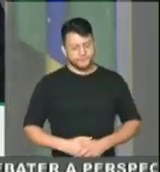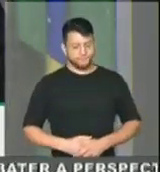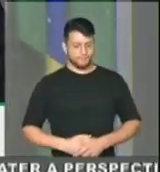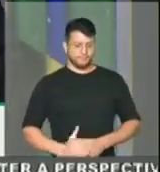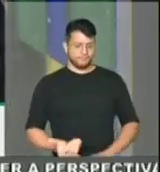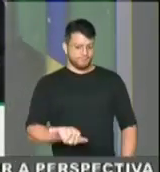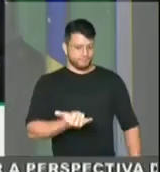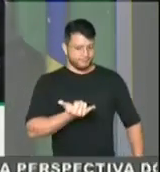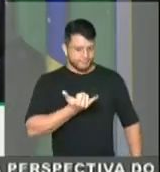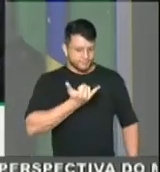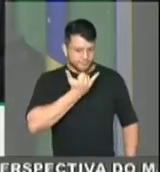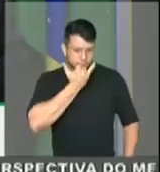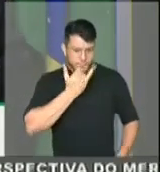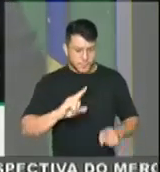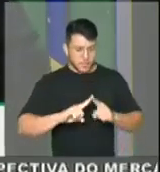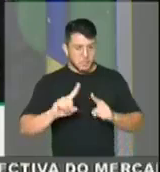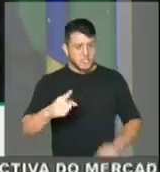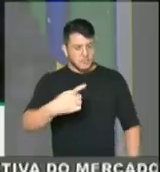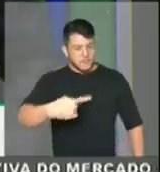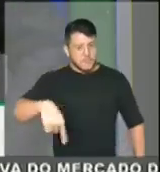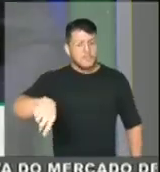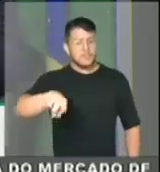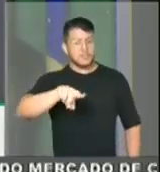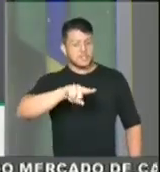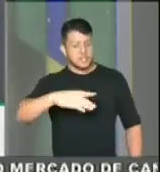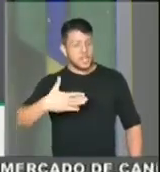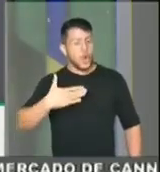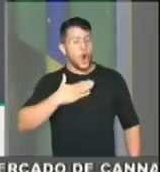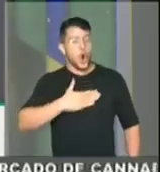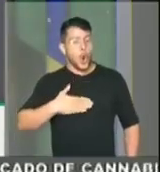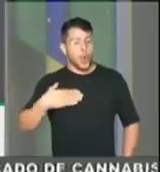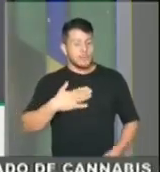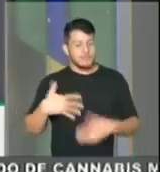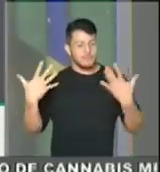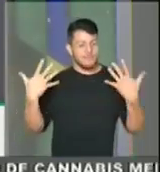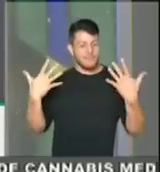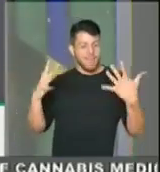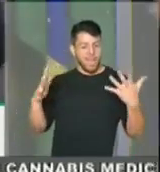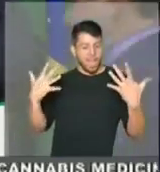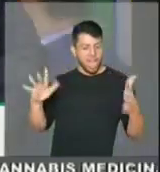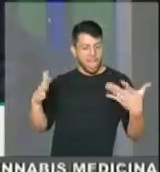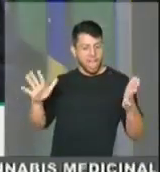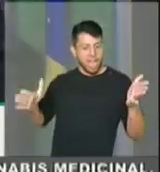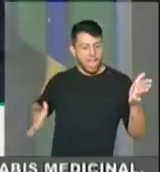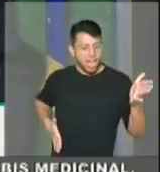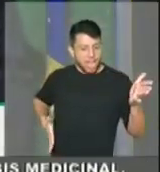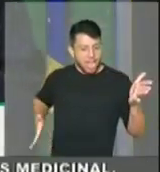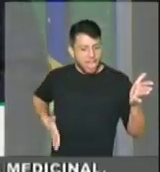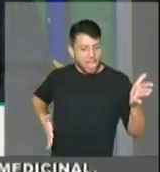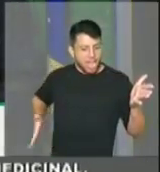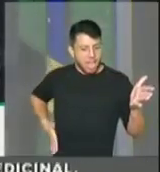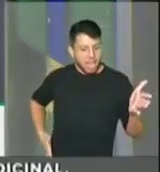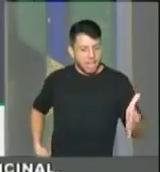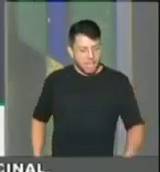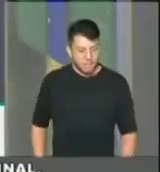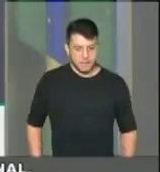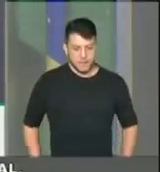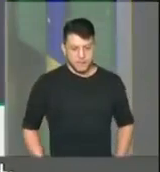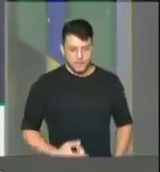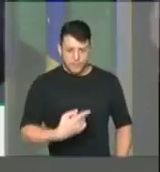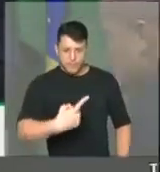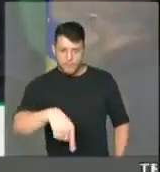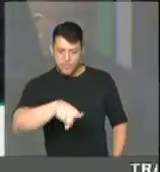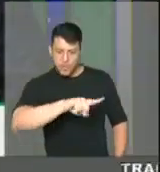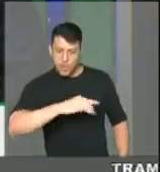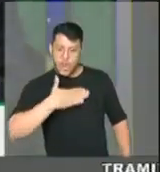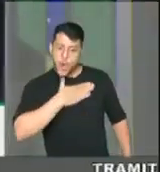Vocês gostam é de bater palma para vagabundo. Vocês